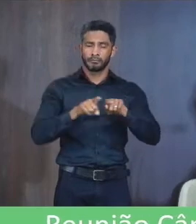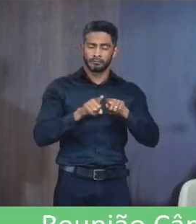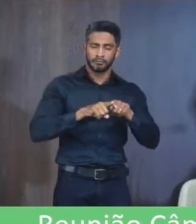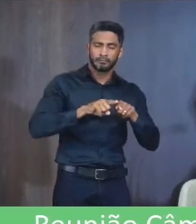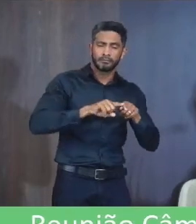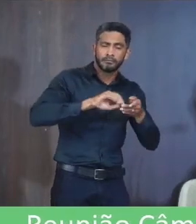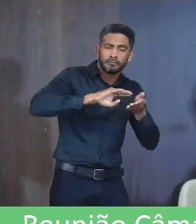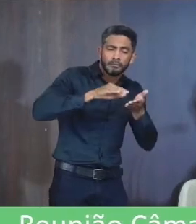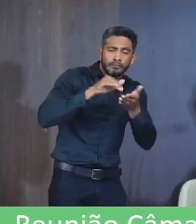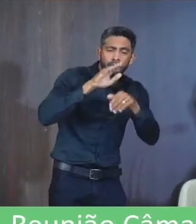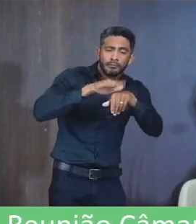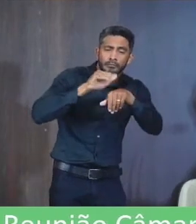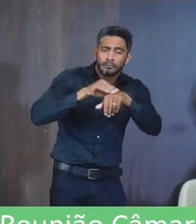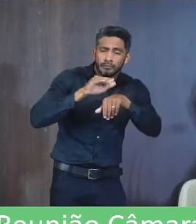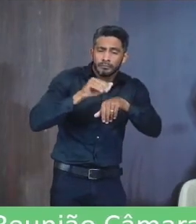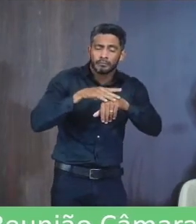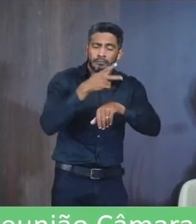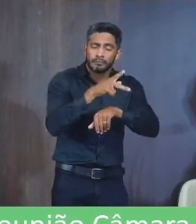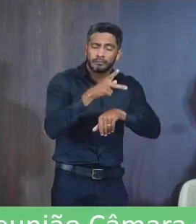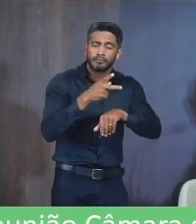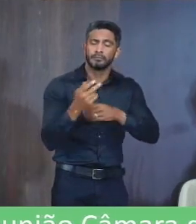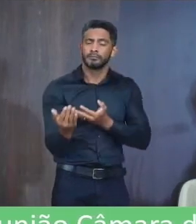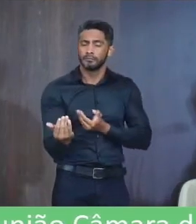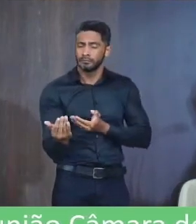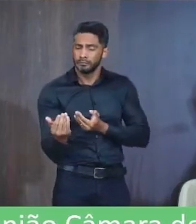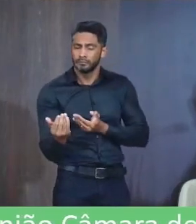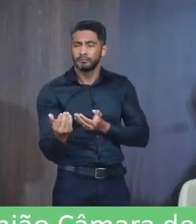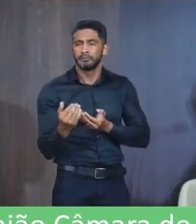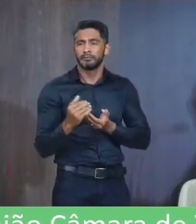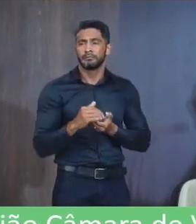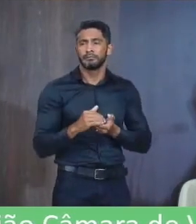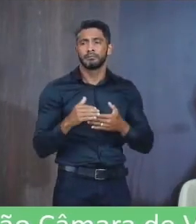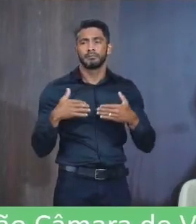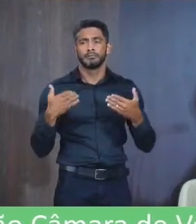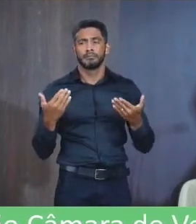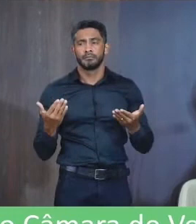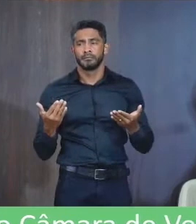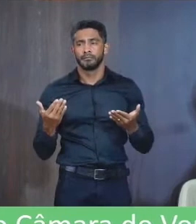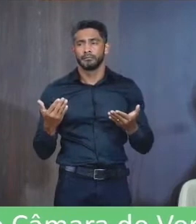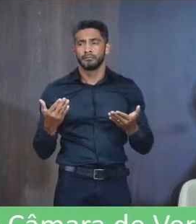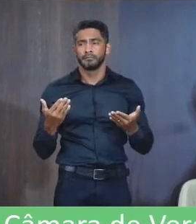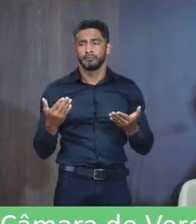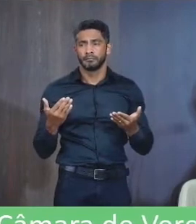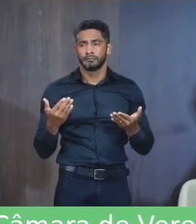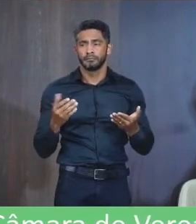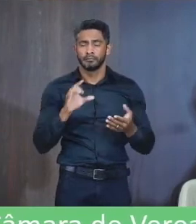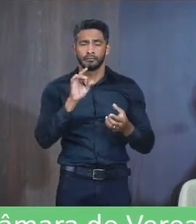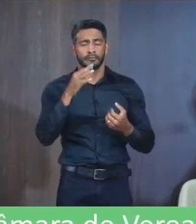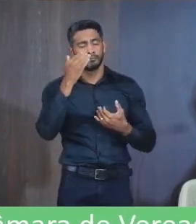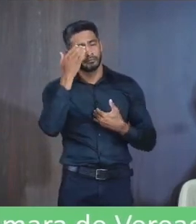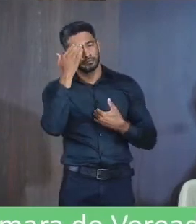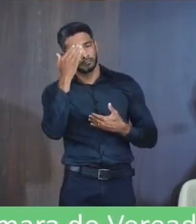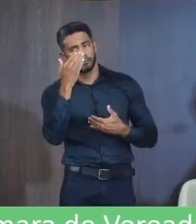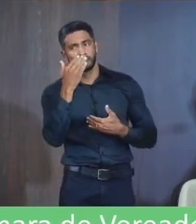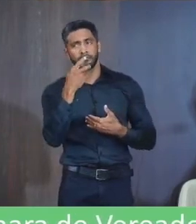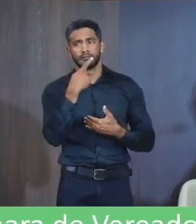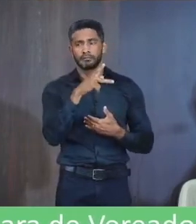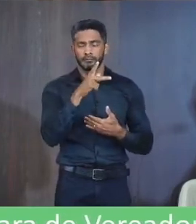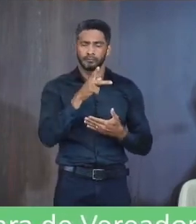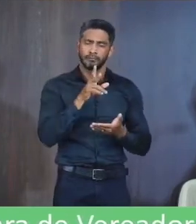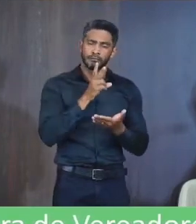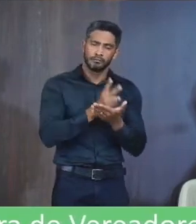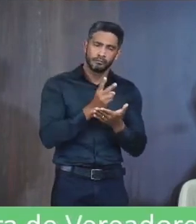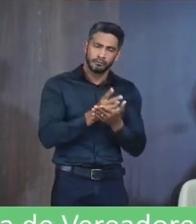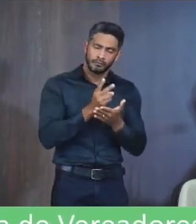Das ruas Incentivando melhorias É isso aí Então Eu tenho só Agradecer a você Que está sempre